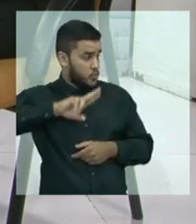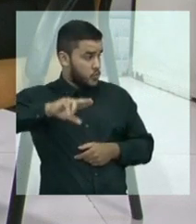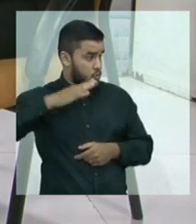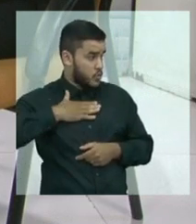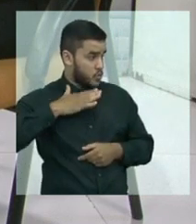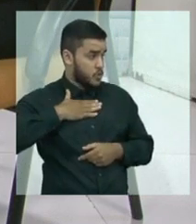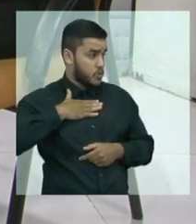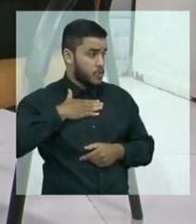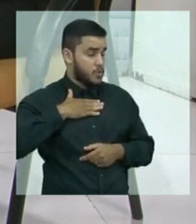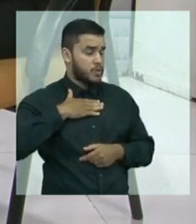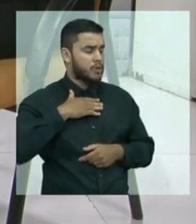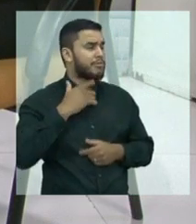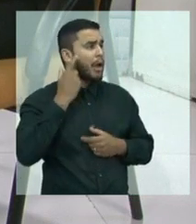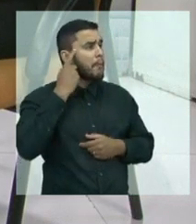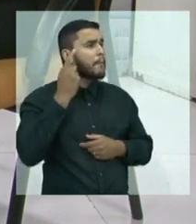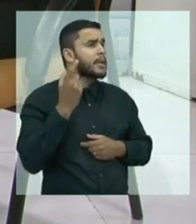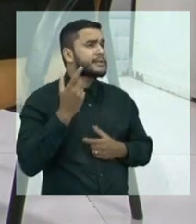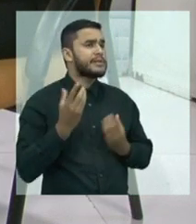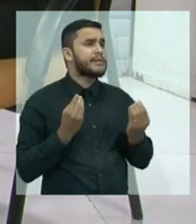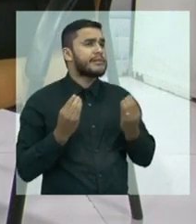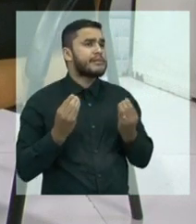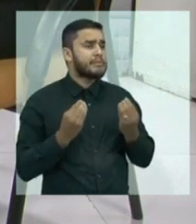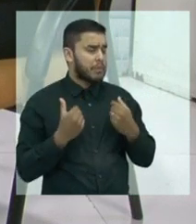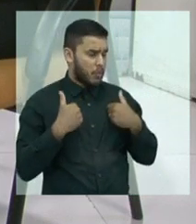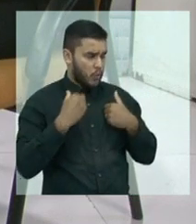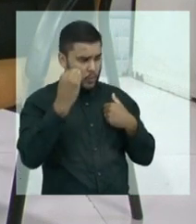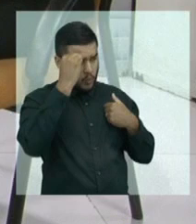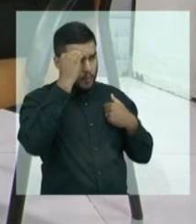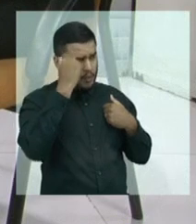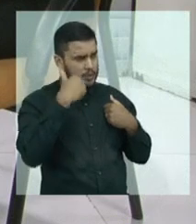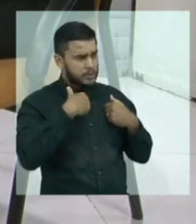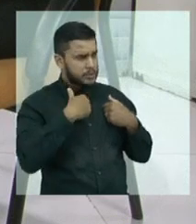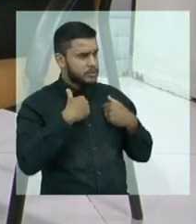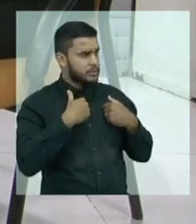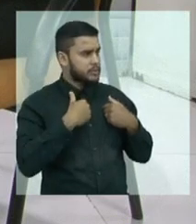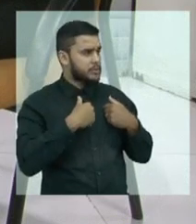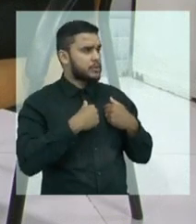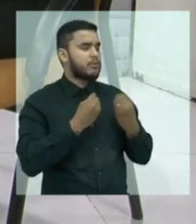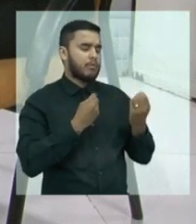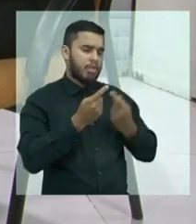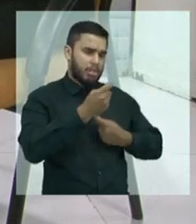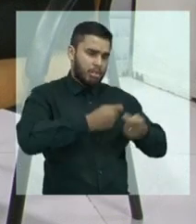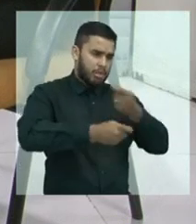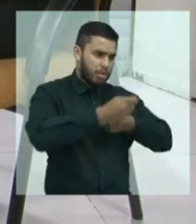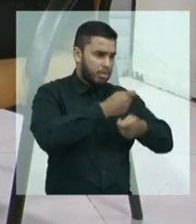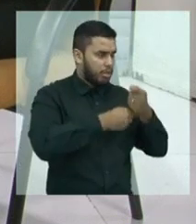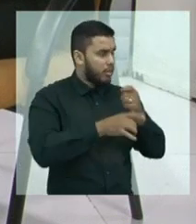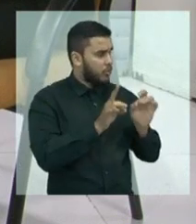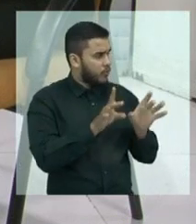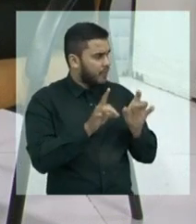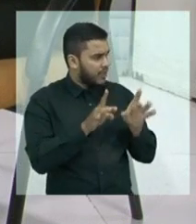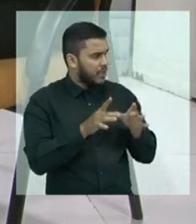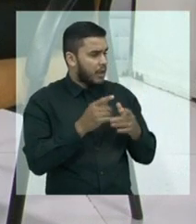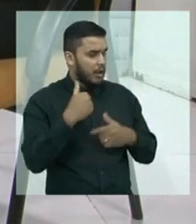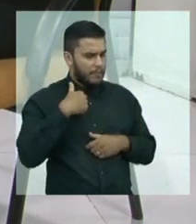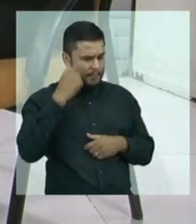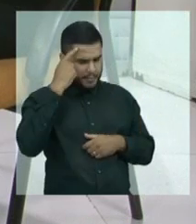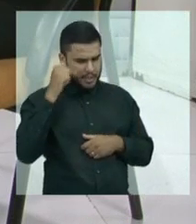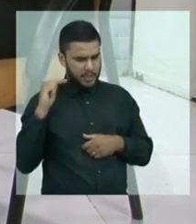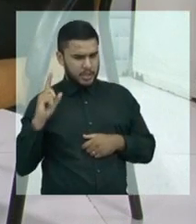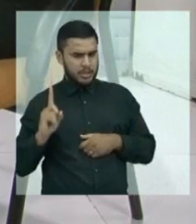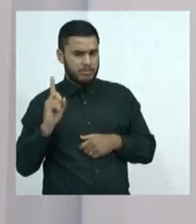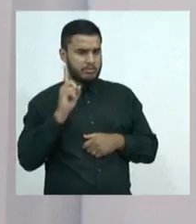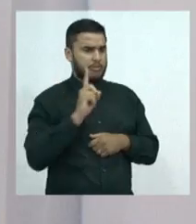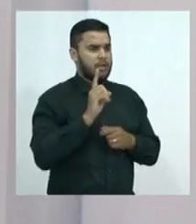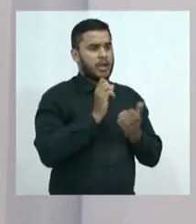usuário passa ileso sobre isso e tal, e ele faz parte do esquema. Sem o